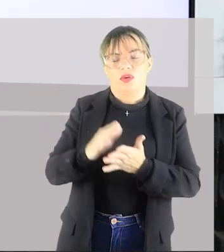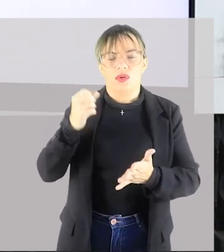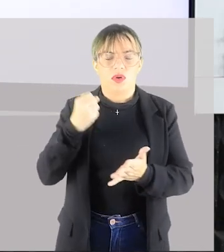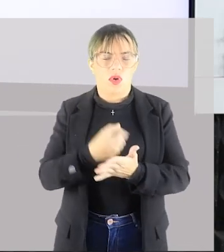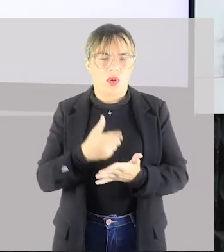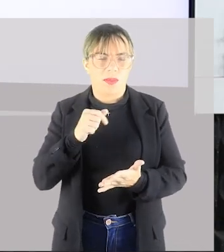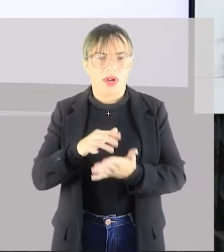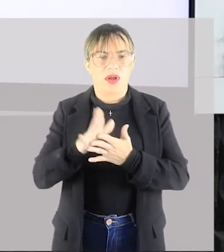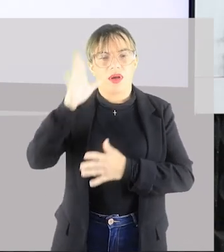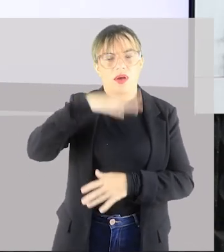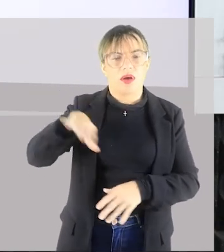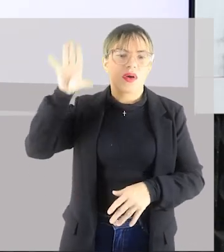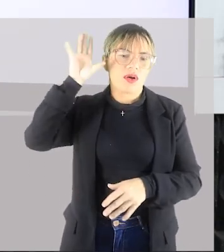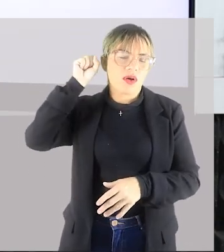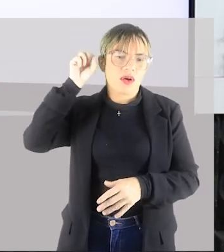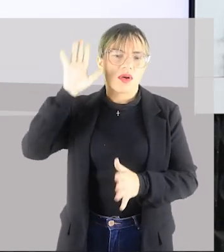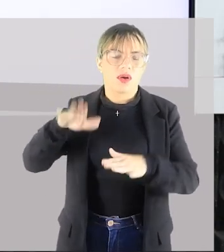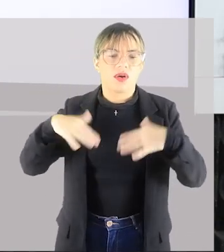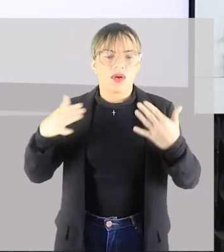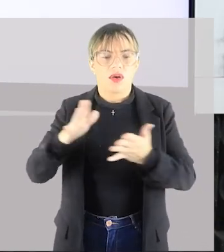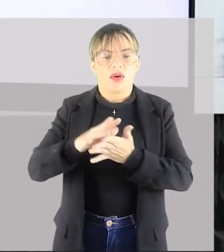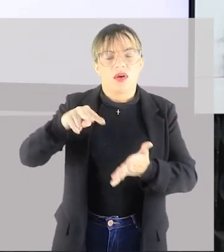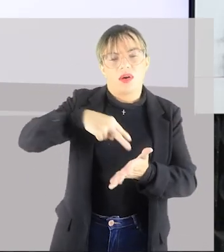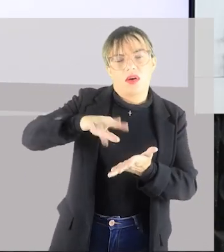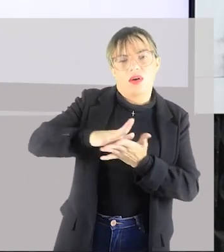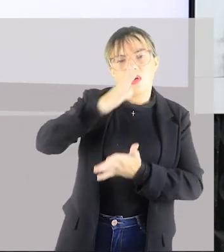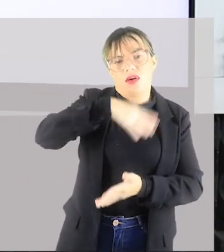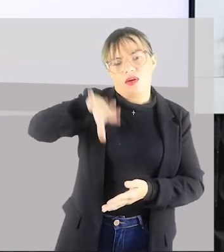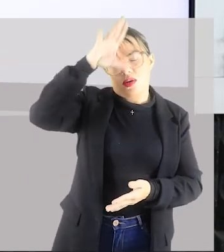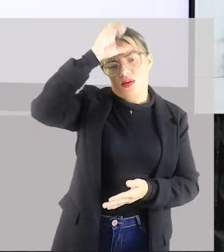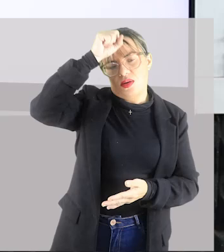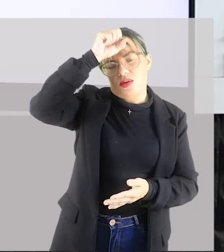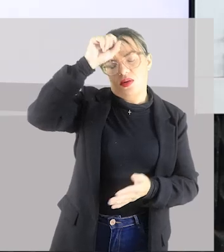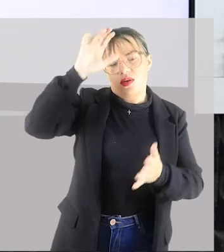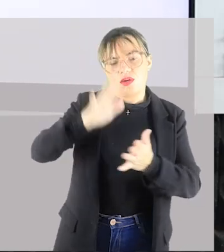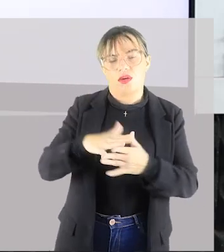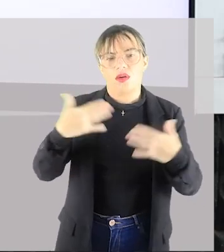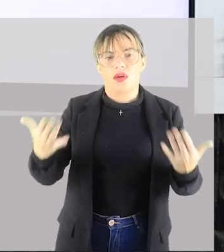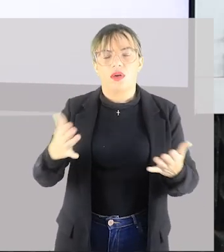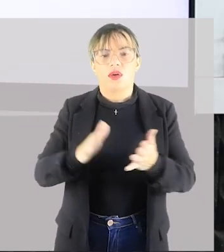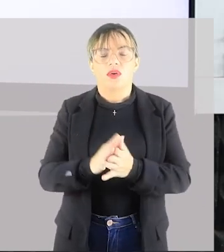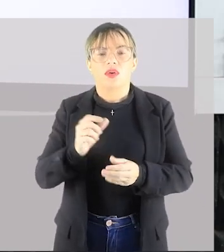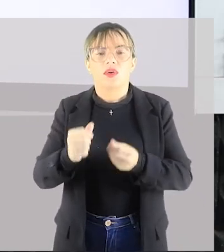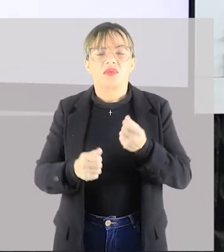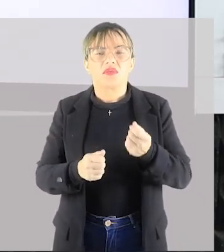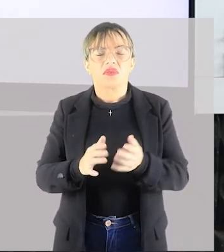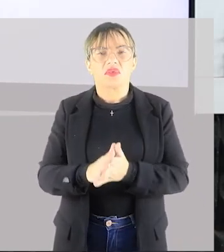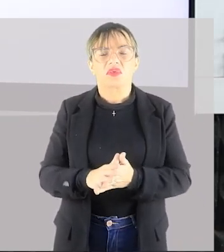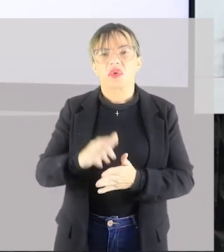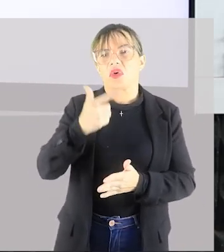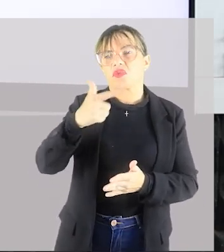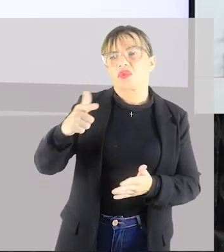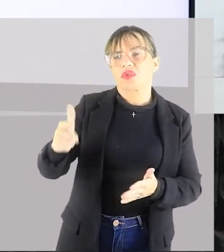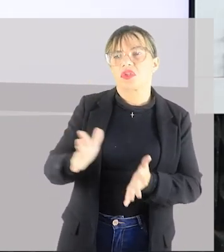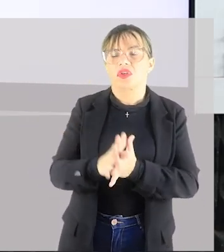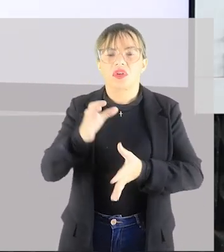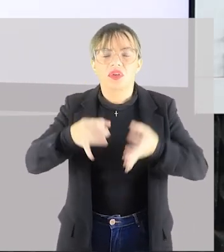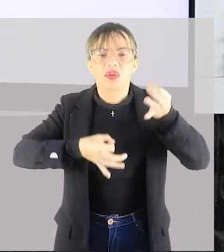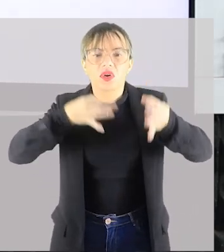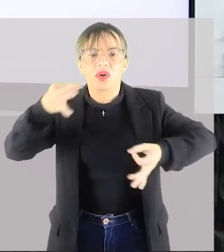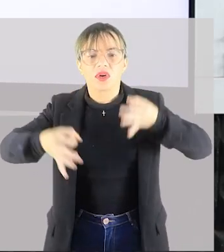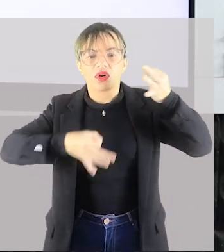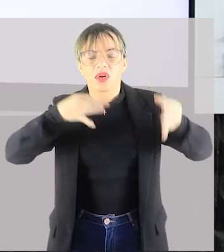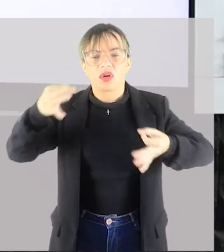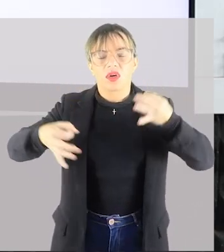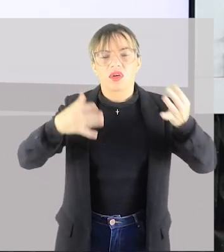tipo de produto, na maioria das vezes, a gente está alienado, sem uma noção crítica daquilo que está sendo